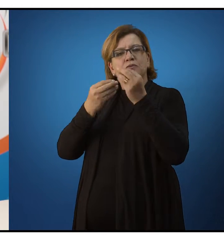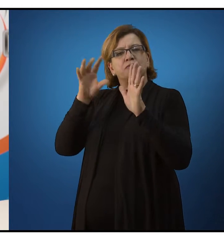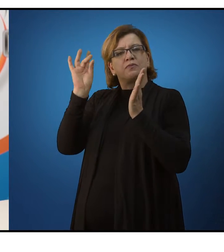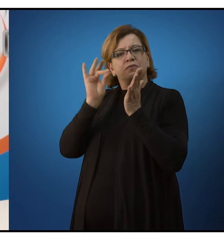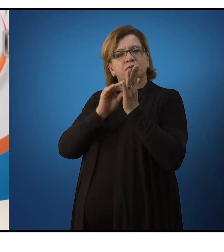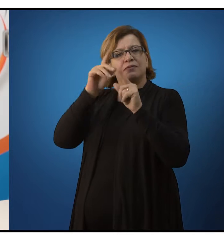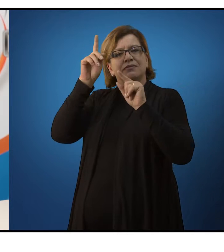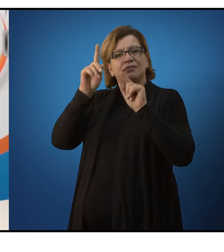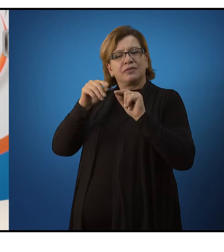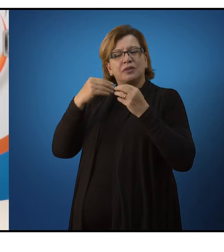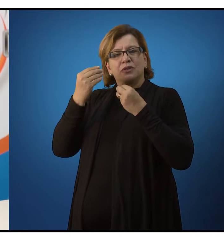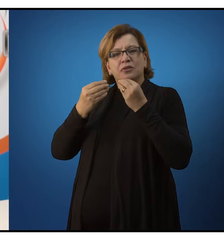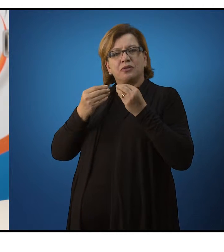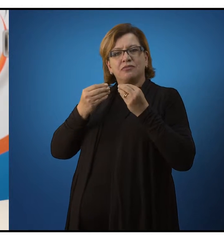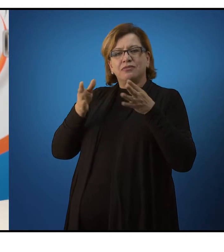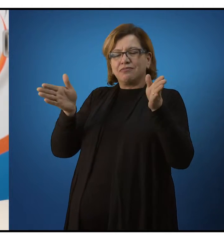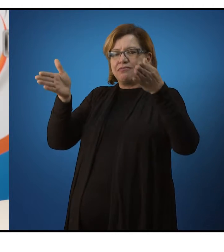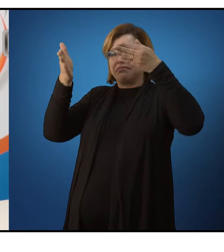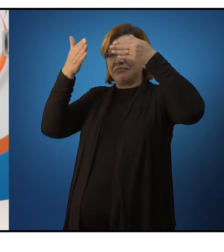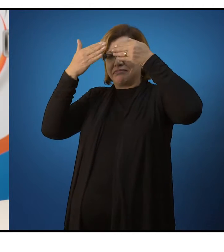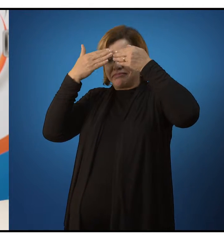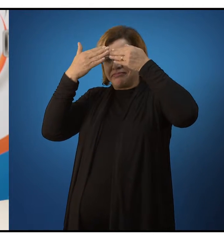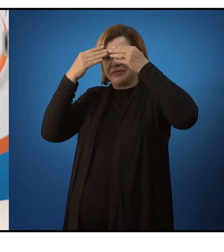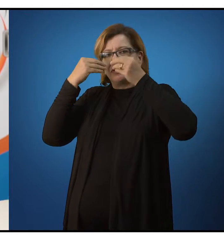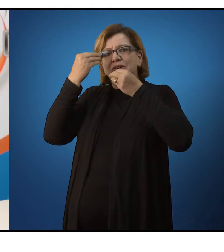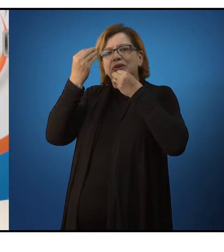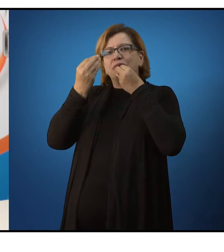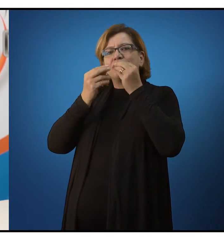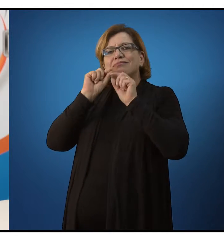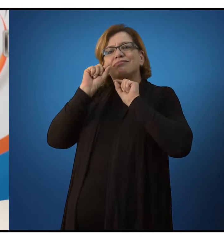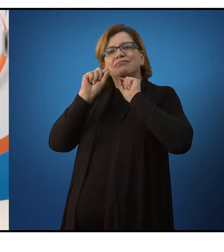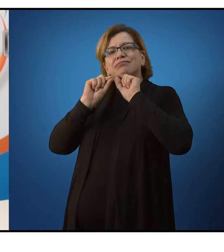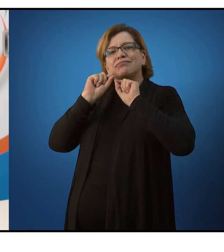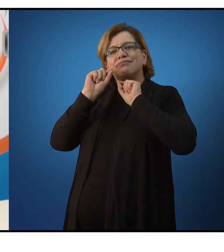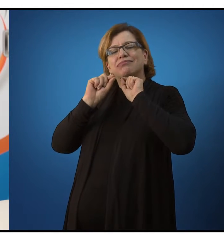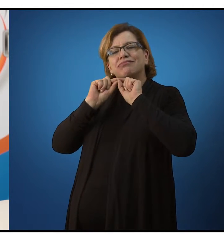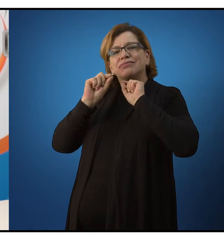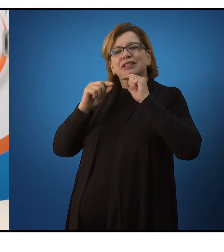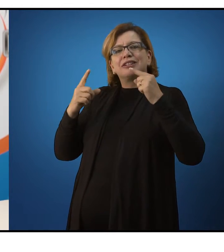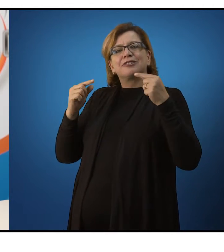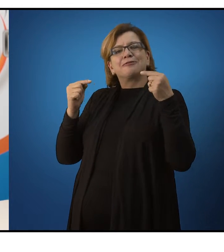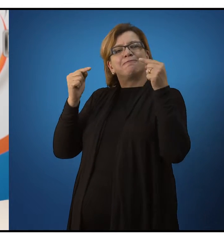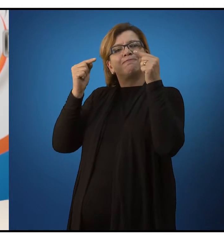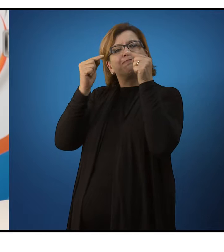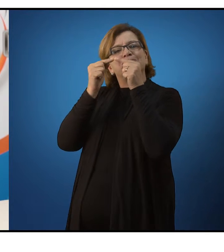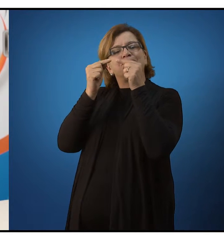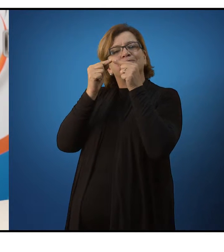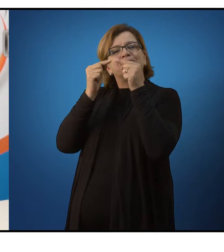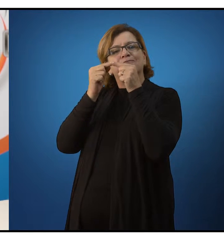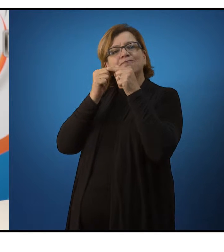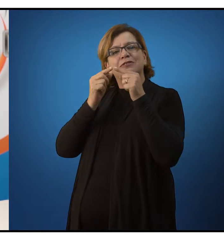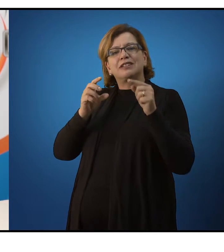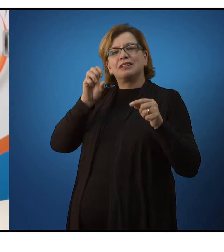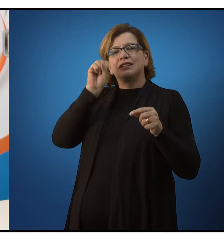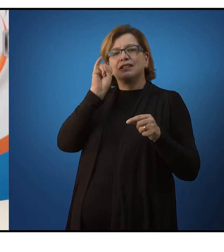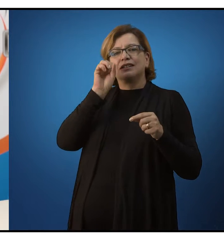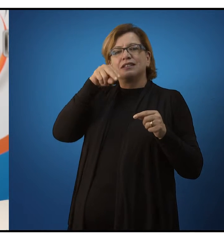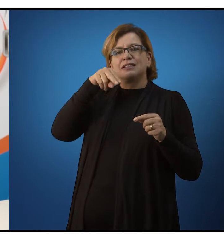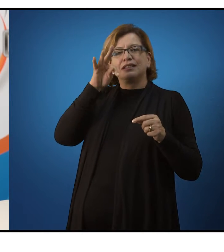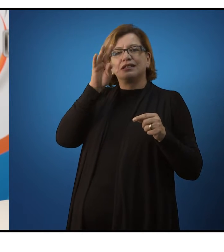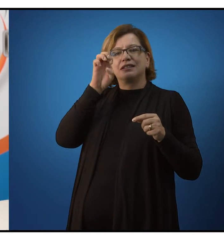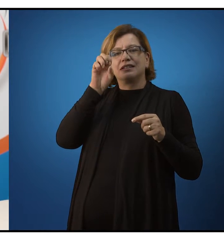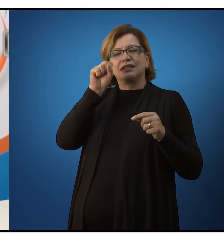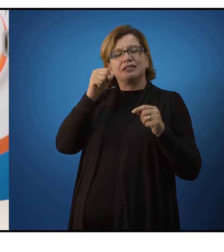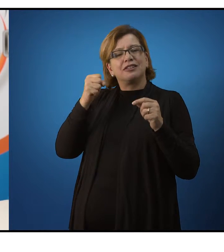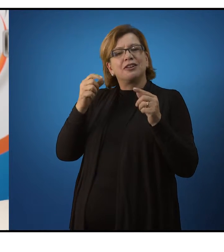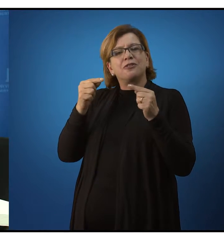e não simplesmente alienatória, quais as implicações ou qual a relação desta síntese dialética para